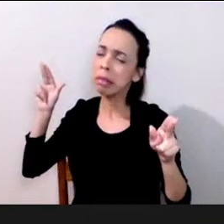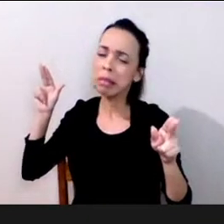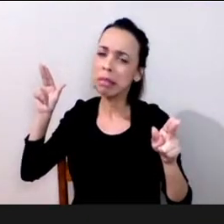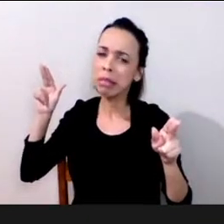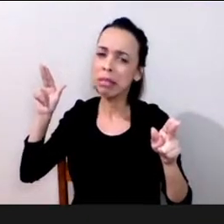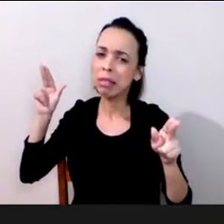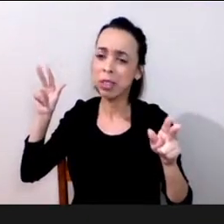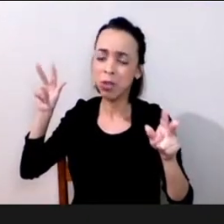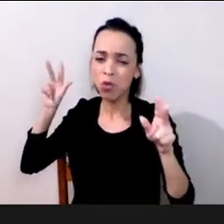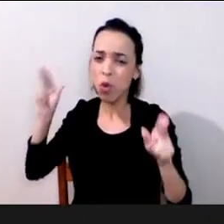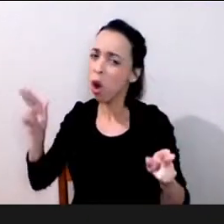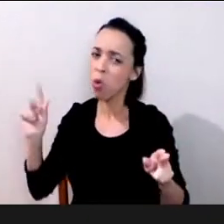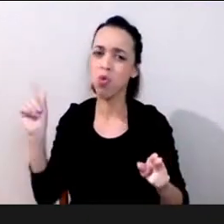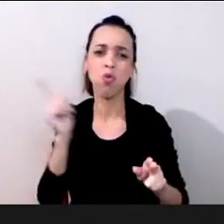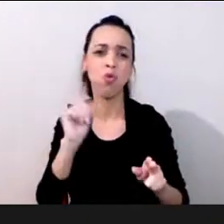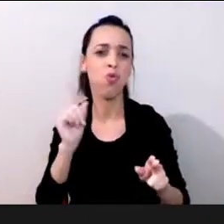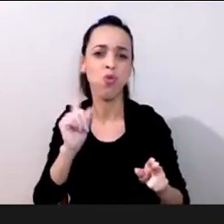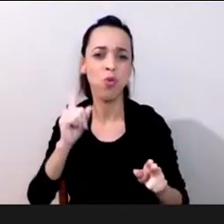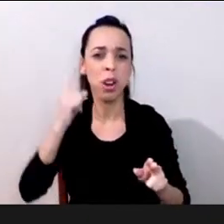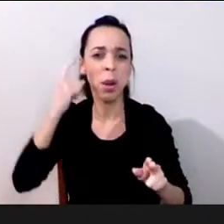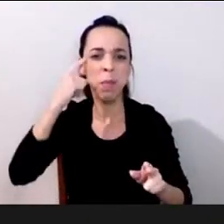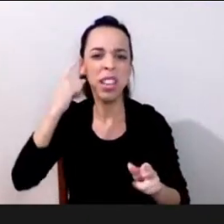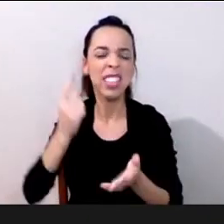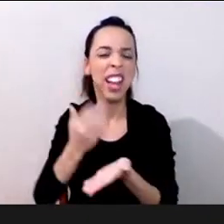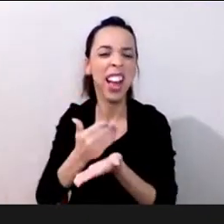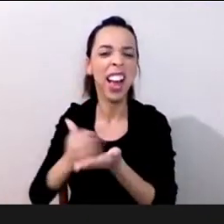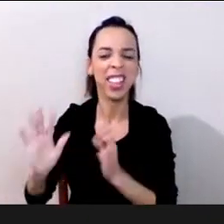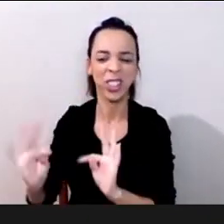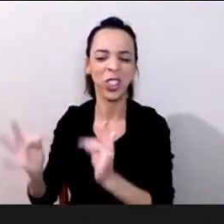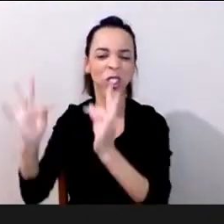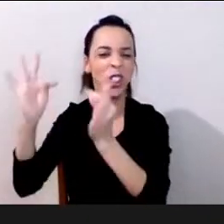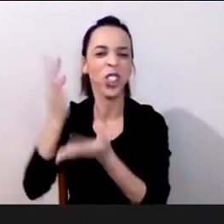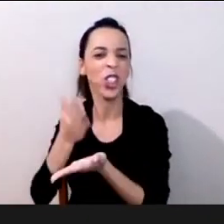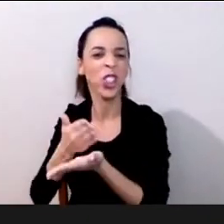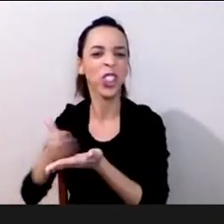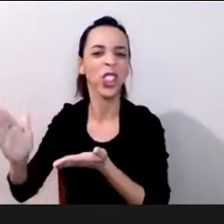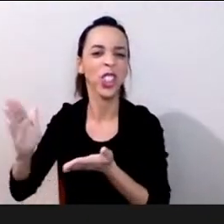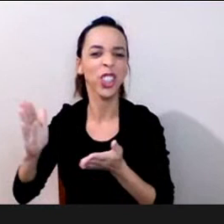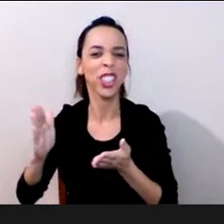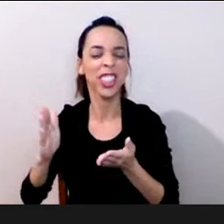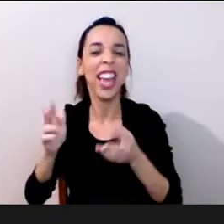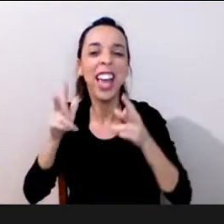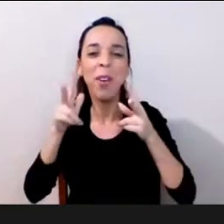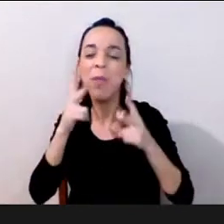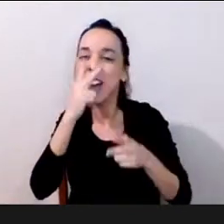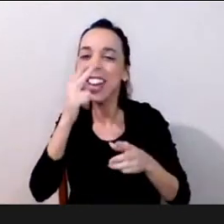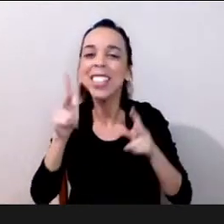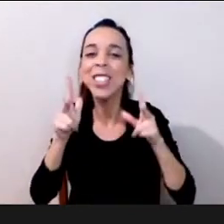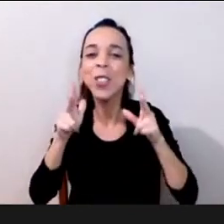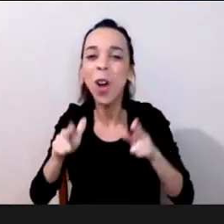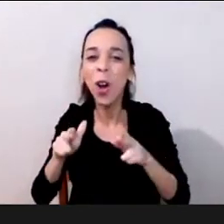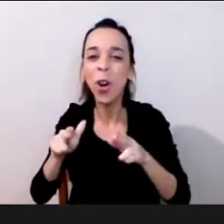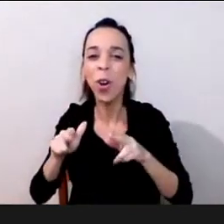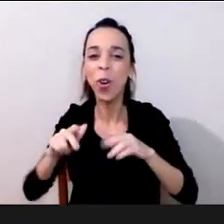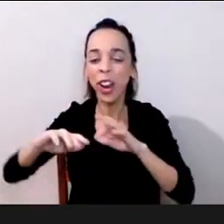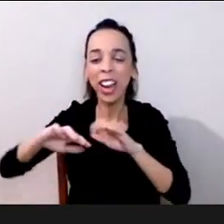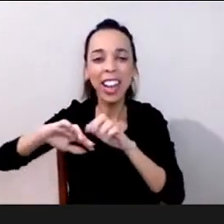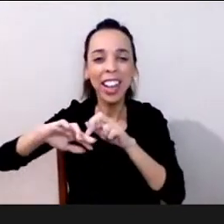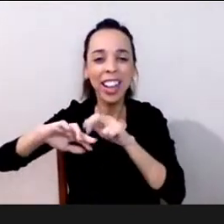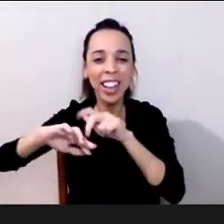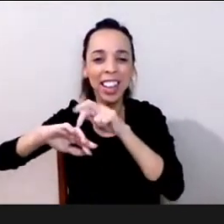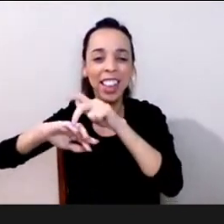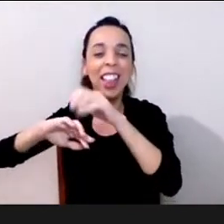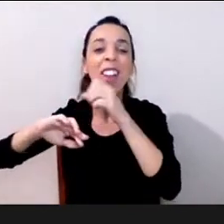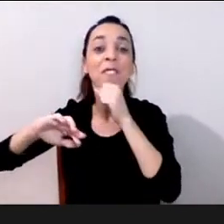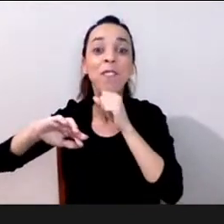a gente querer se livrar da escada nova e ficar só com a escada velha sabe então acho que esse é um ponto de atenção que